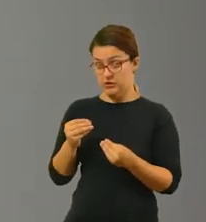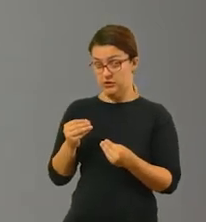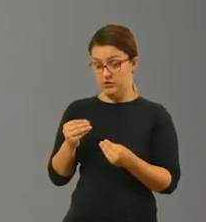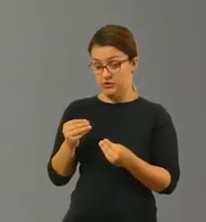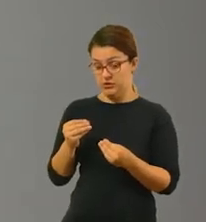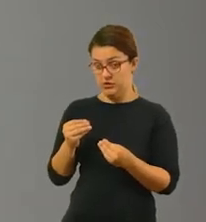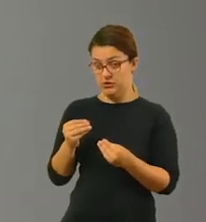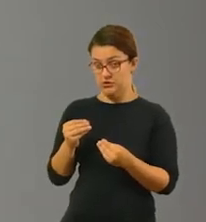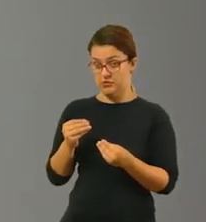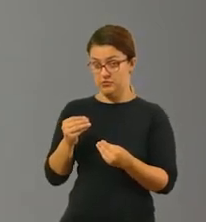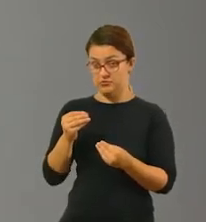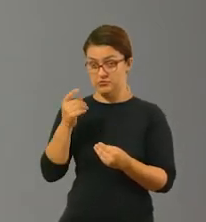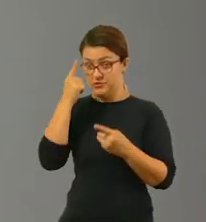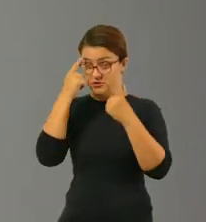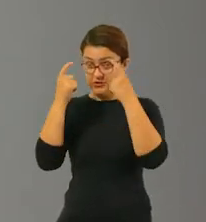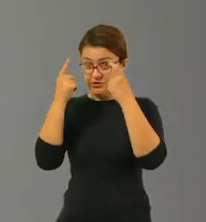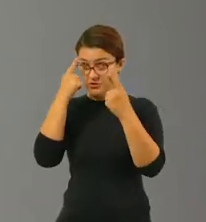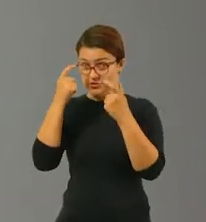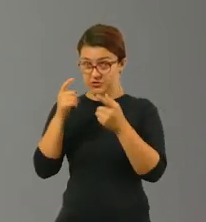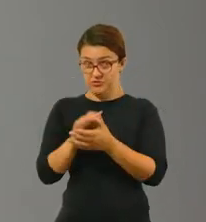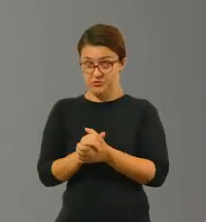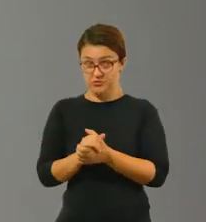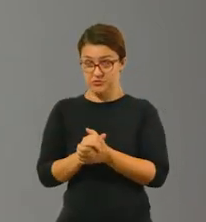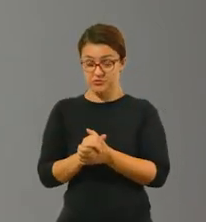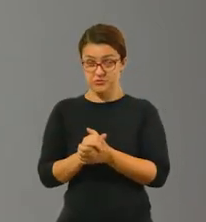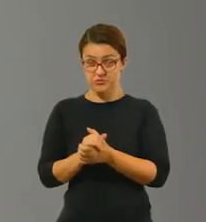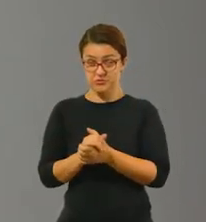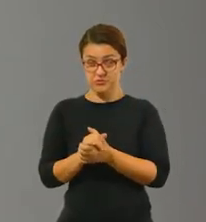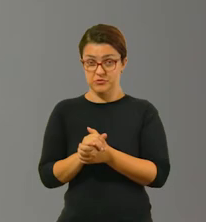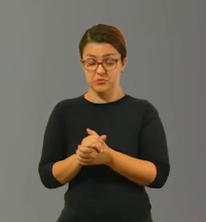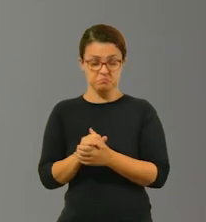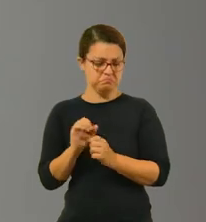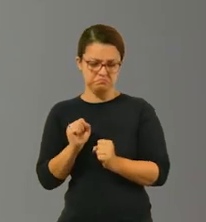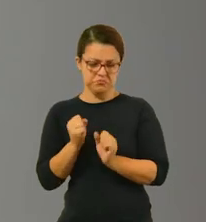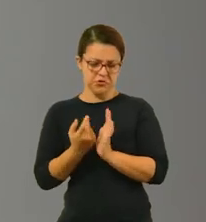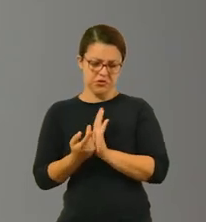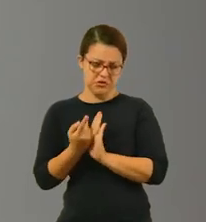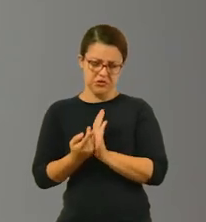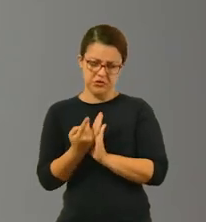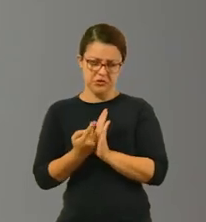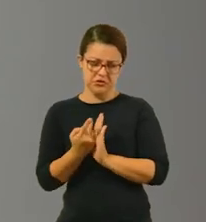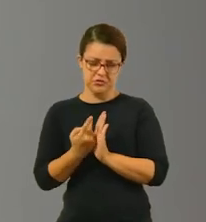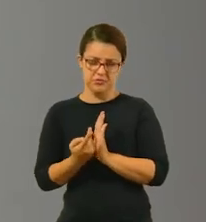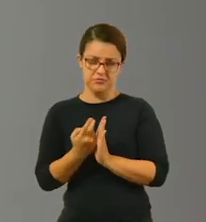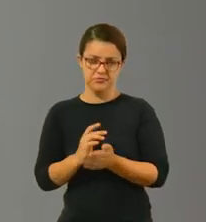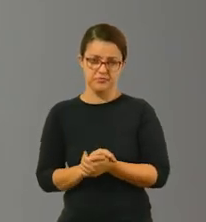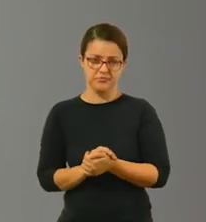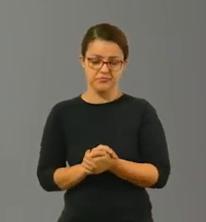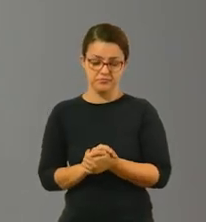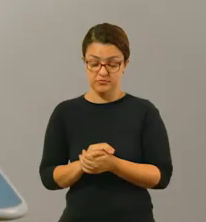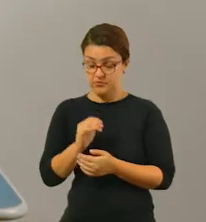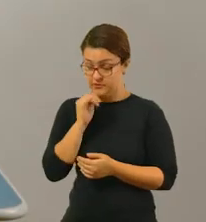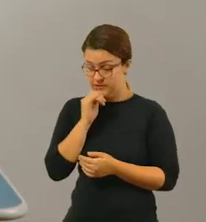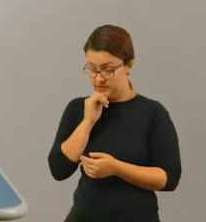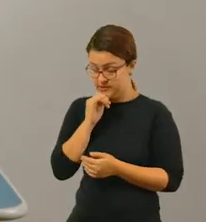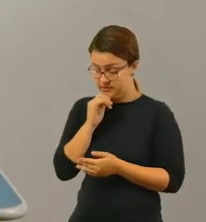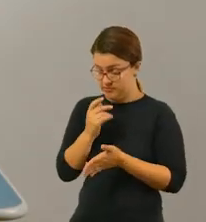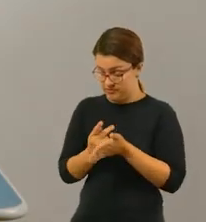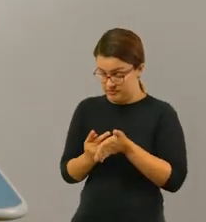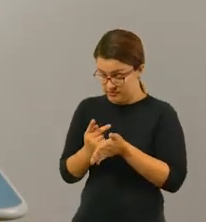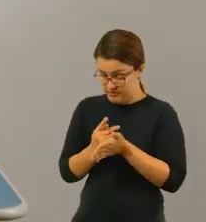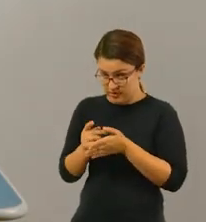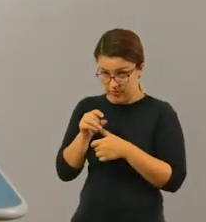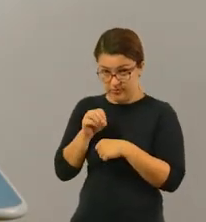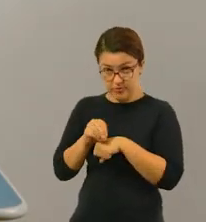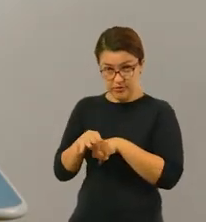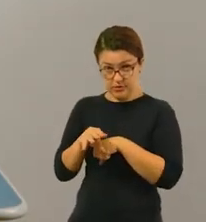dica, ó. Isso daqui é um momento criativo meu, então eu vou ter que reproduzir, né? Pode ser em forma de desenho, tá? Então, eu vou fazer